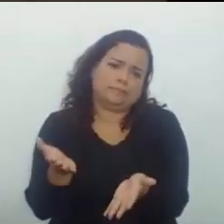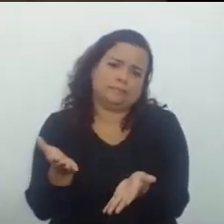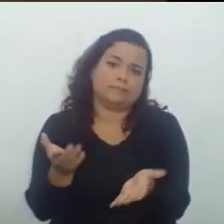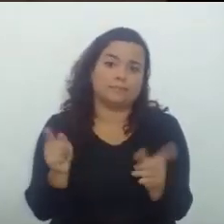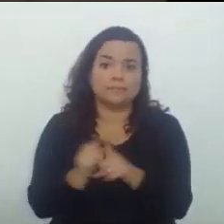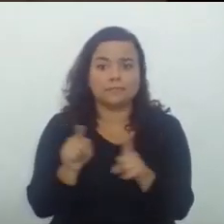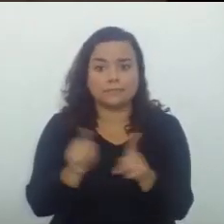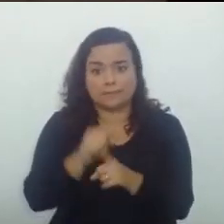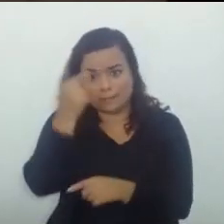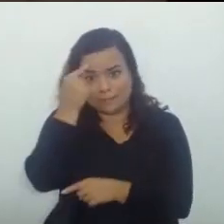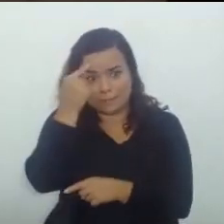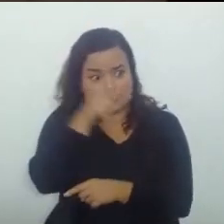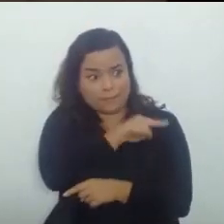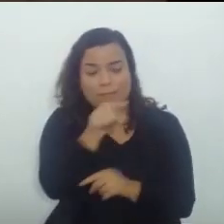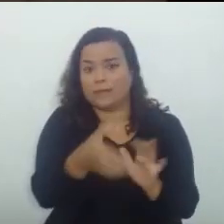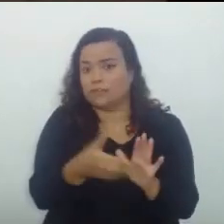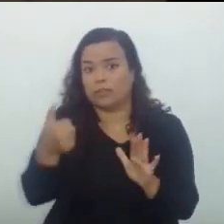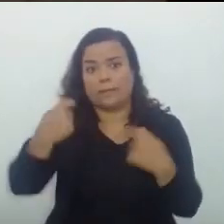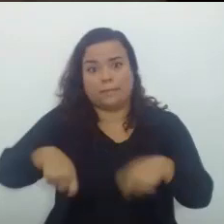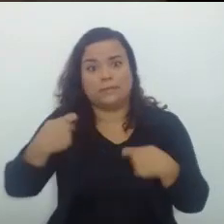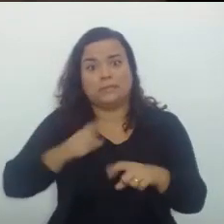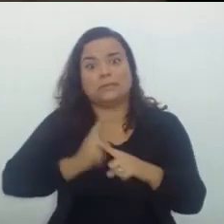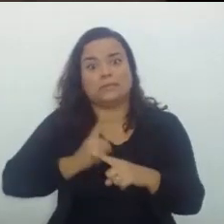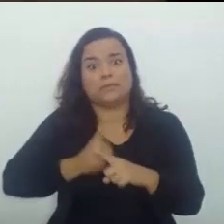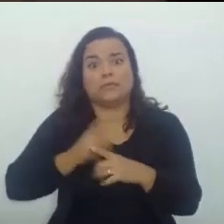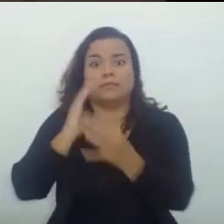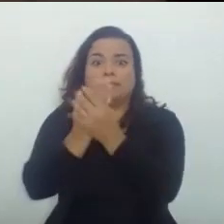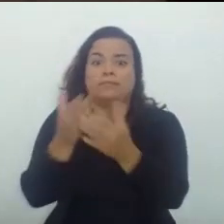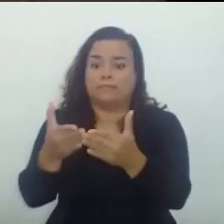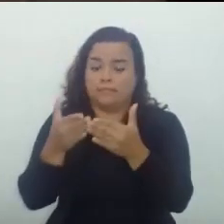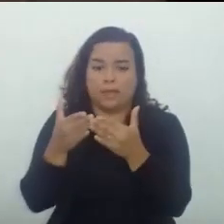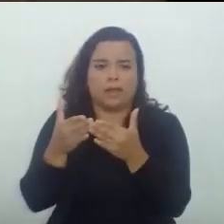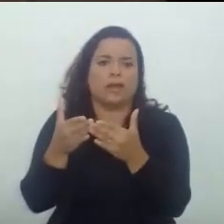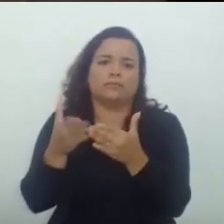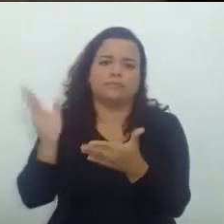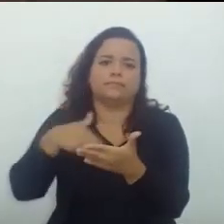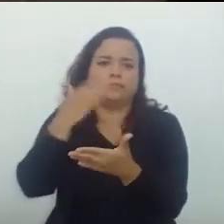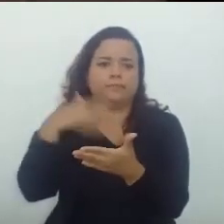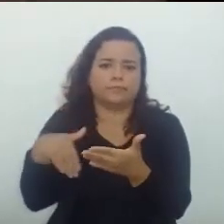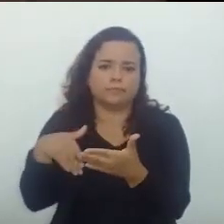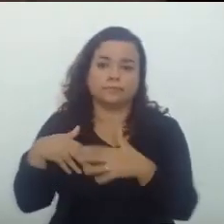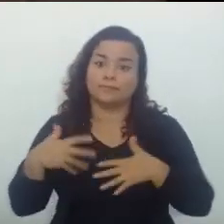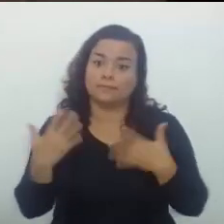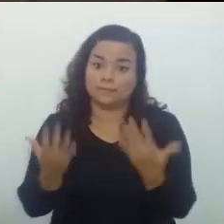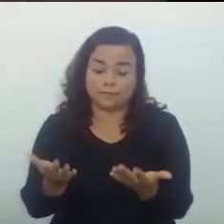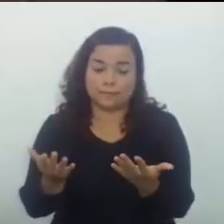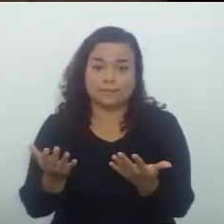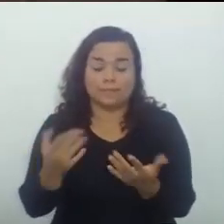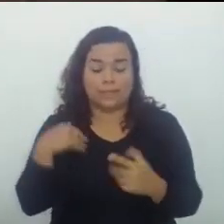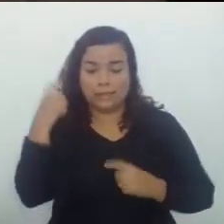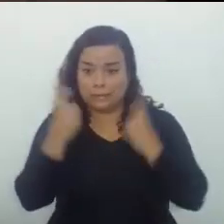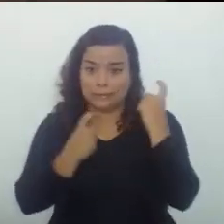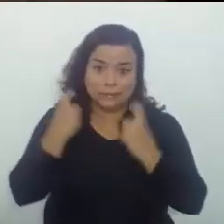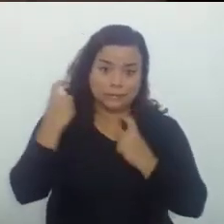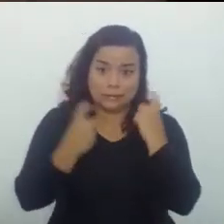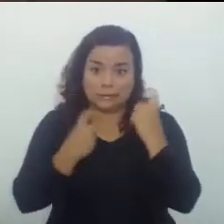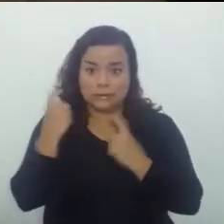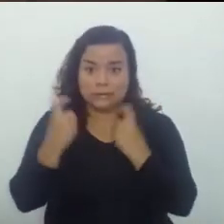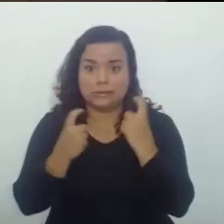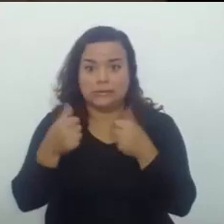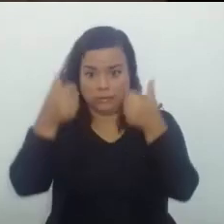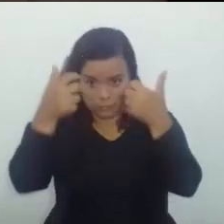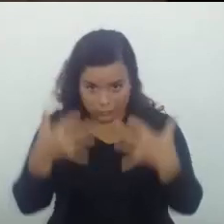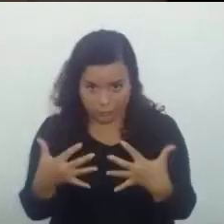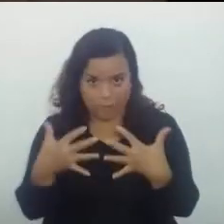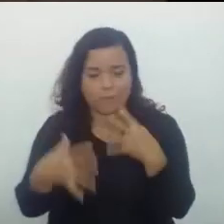são Exonerados Porque Eliminar Foi Revogada E aí Me preocupa Fazer Esta ressalva Não